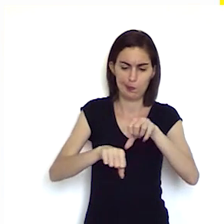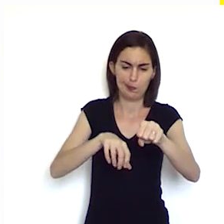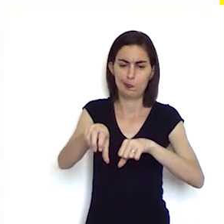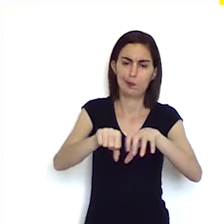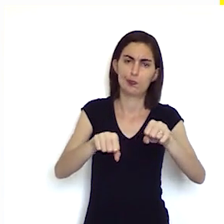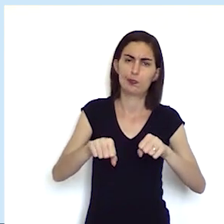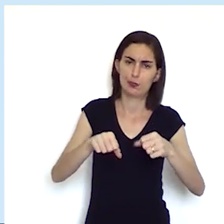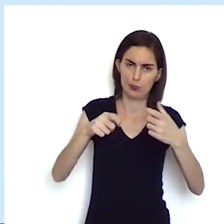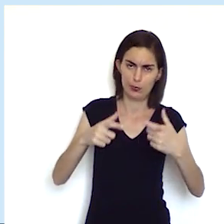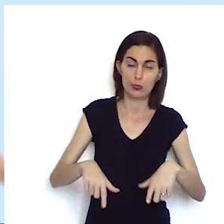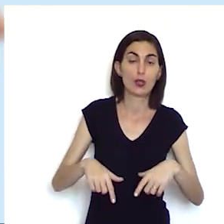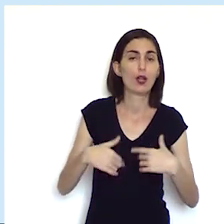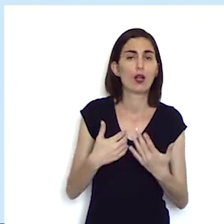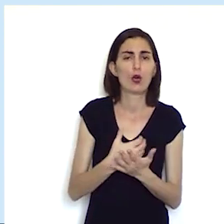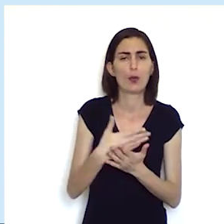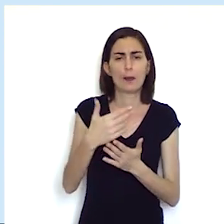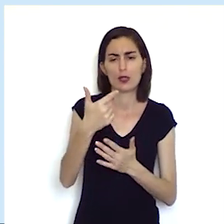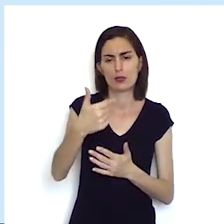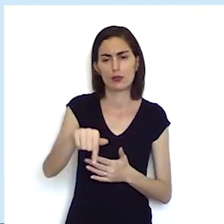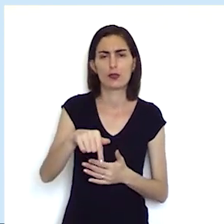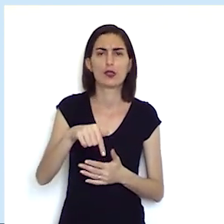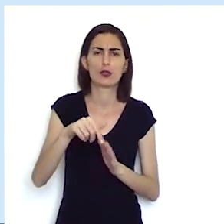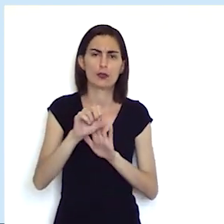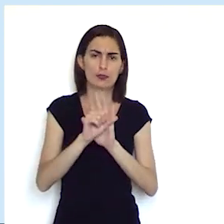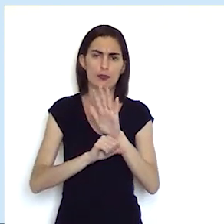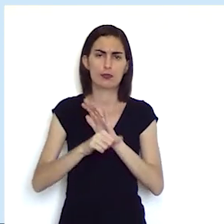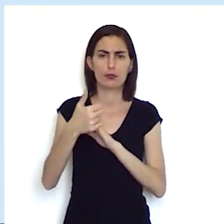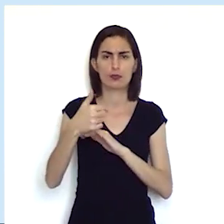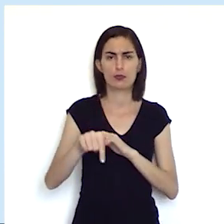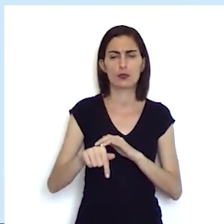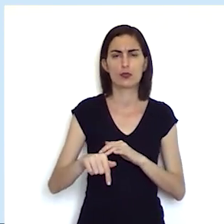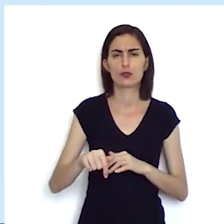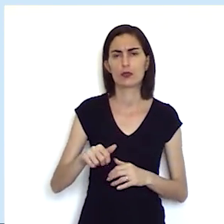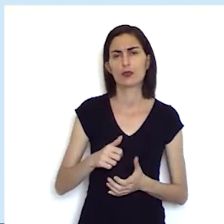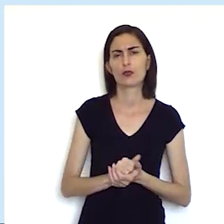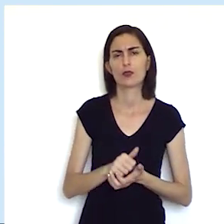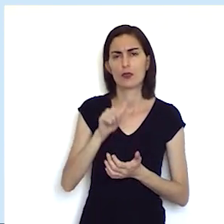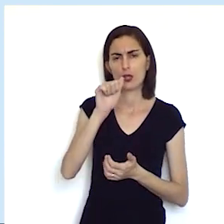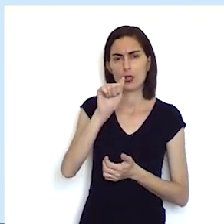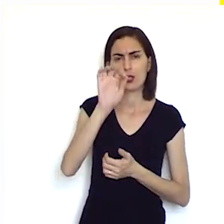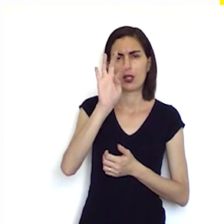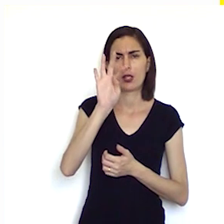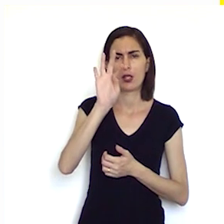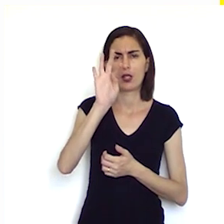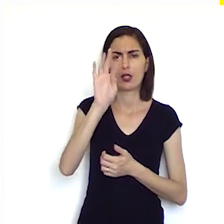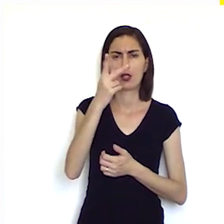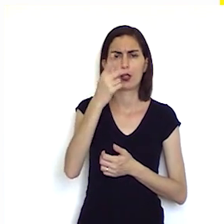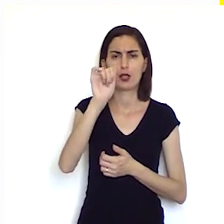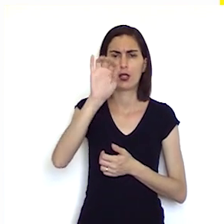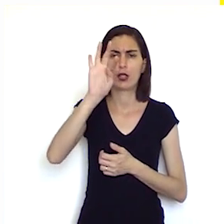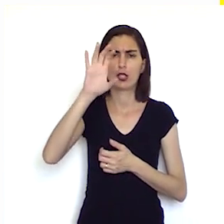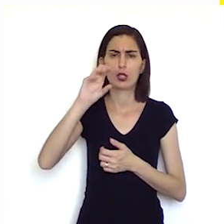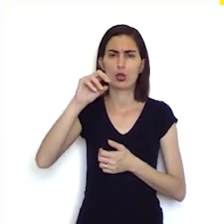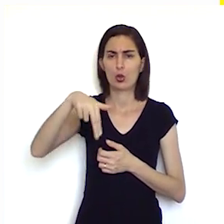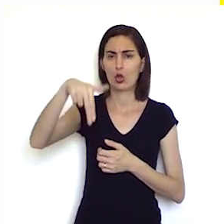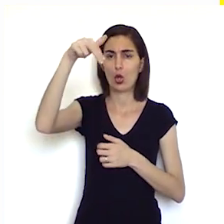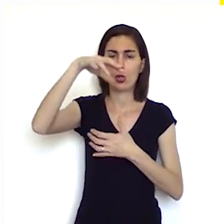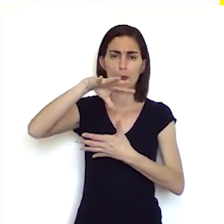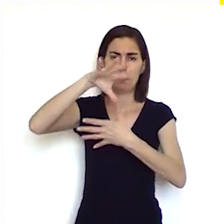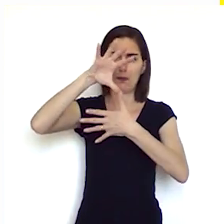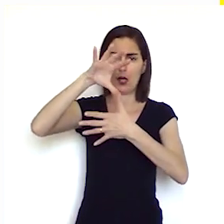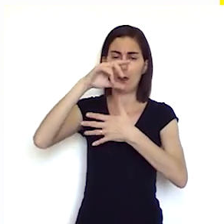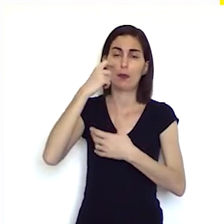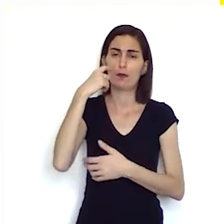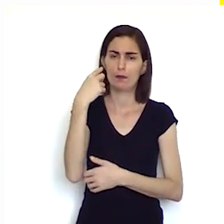XVII então aqui a colonização do Atlântico Norte eu apresento com esta lâmina essas imagens dos